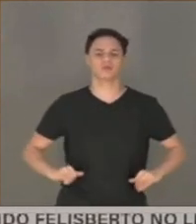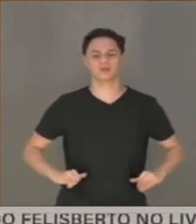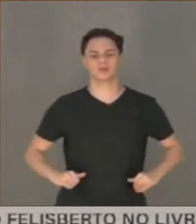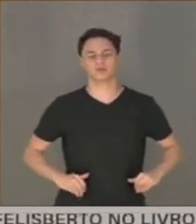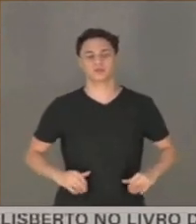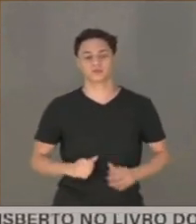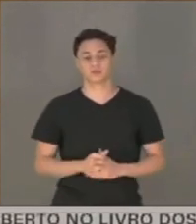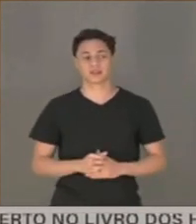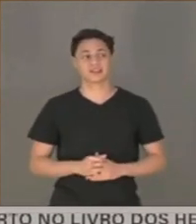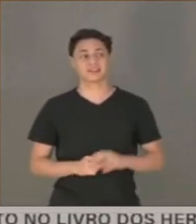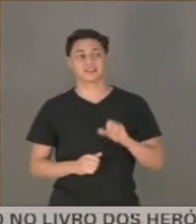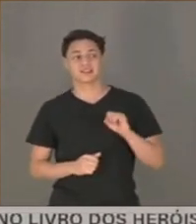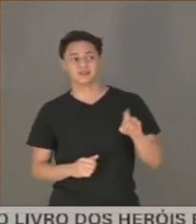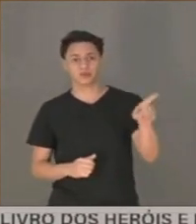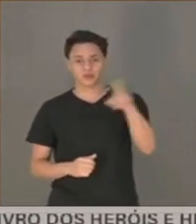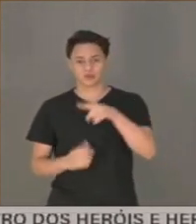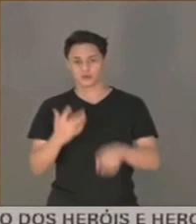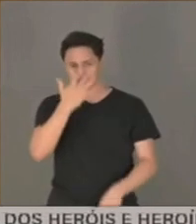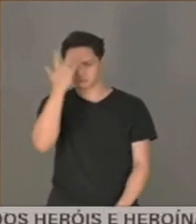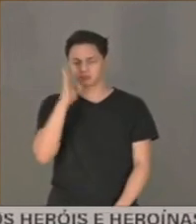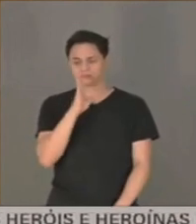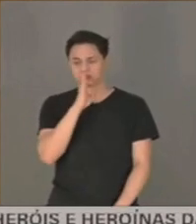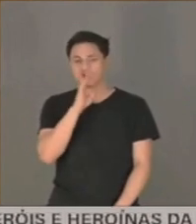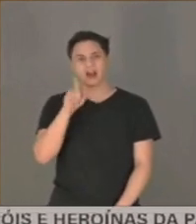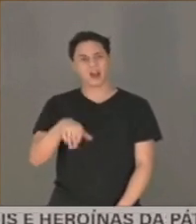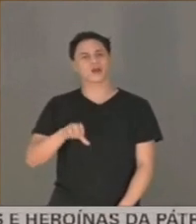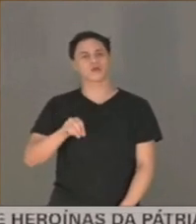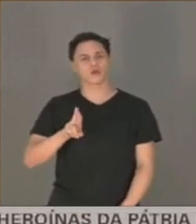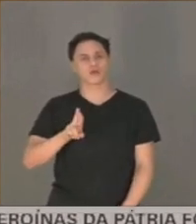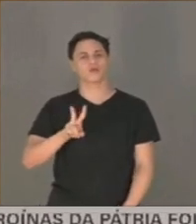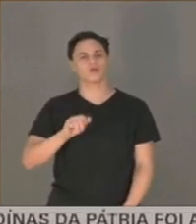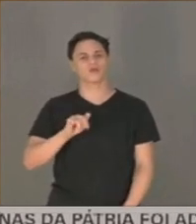omissão dos senhores seria um ato de covardia.